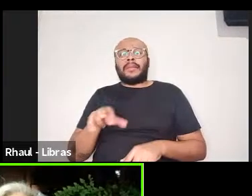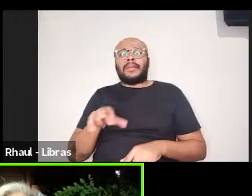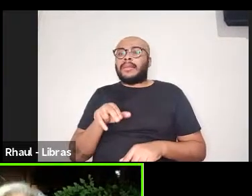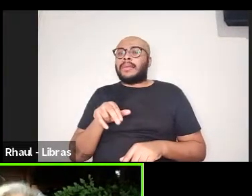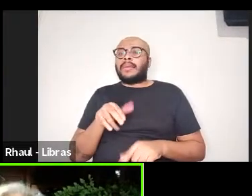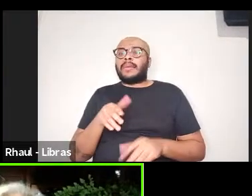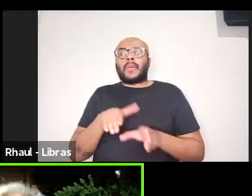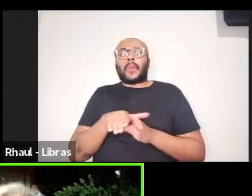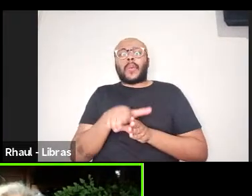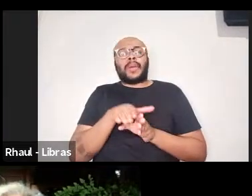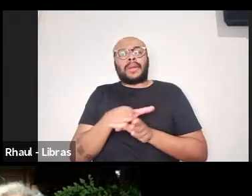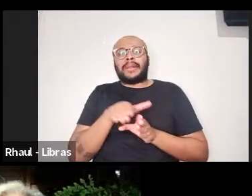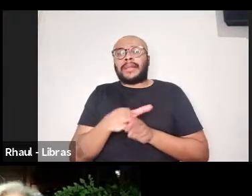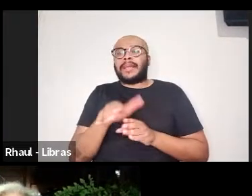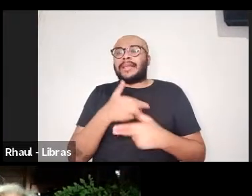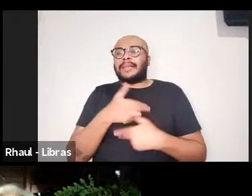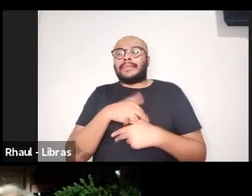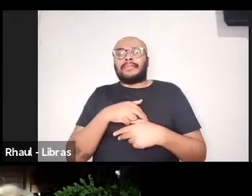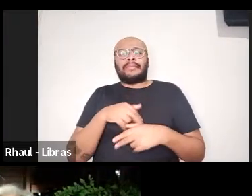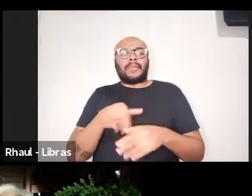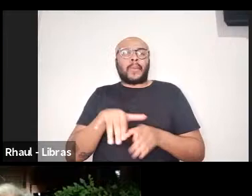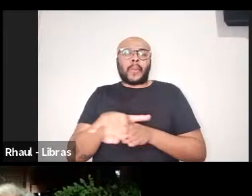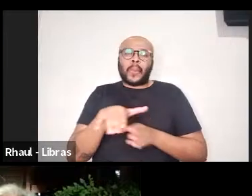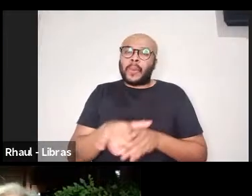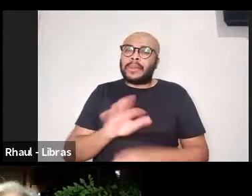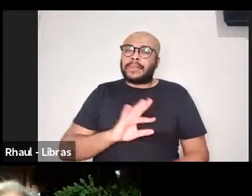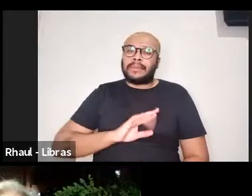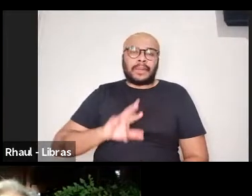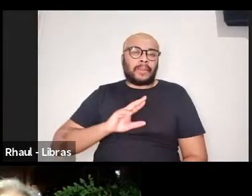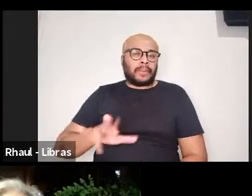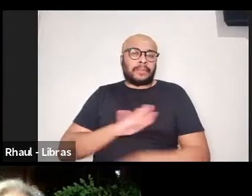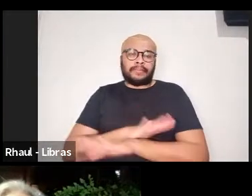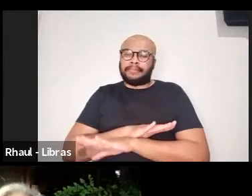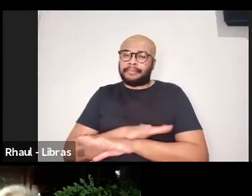orientandos, orientandas, essas.